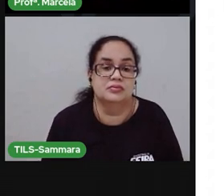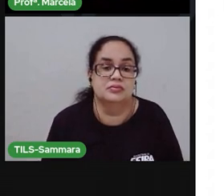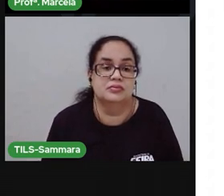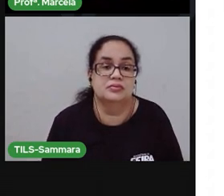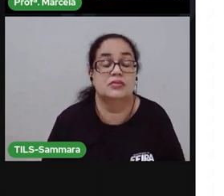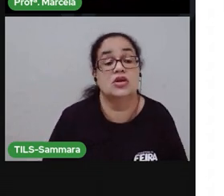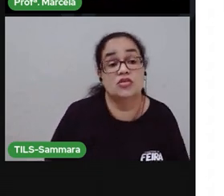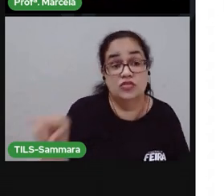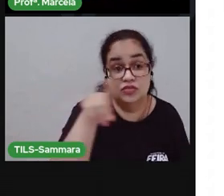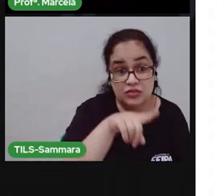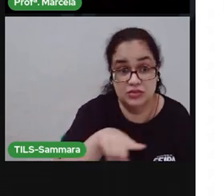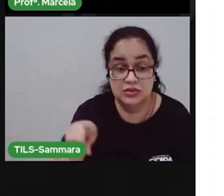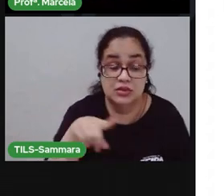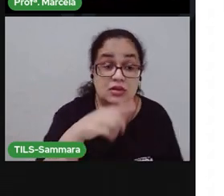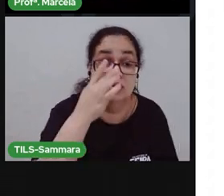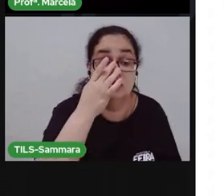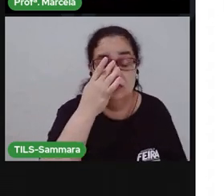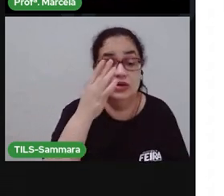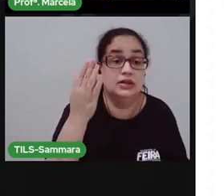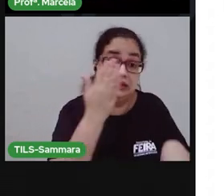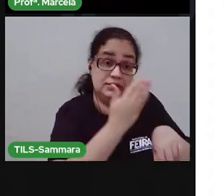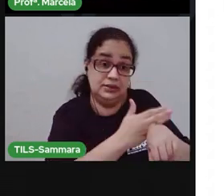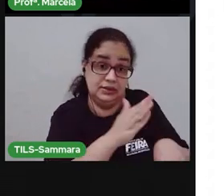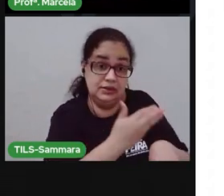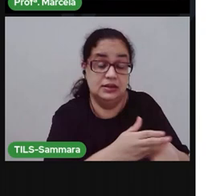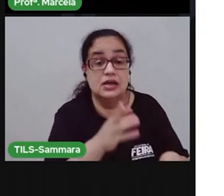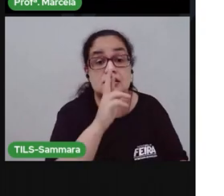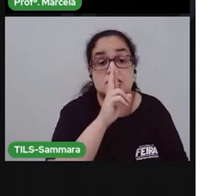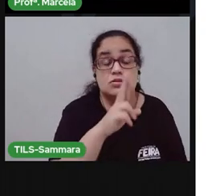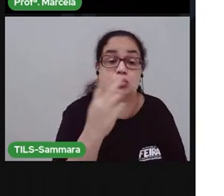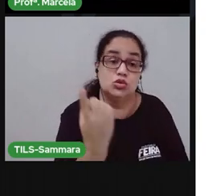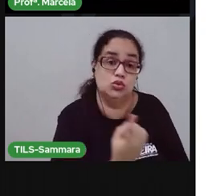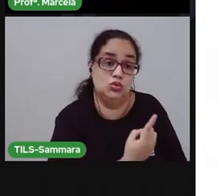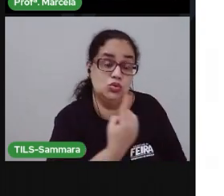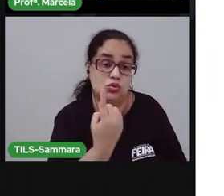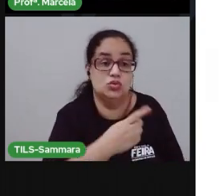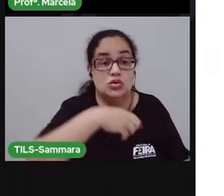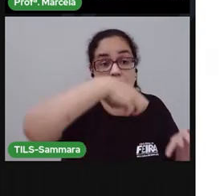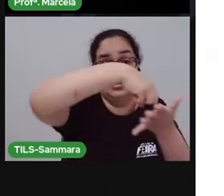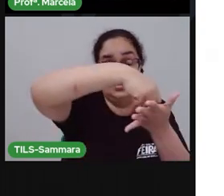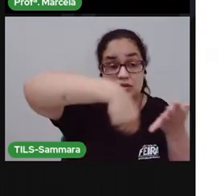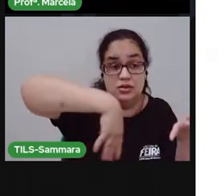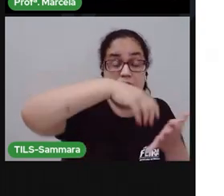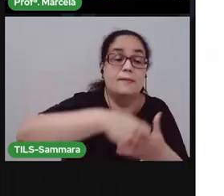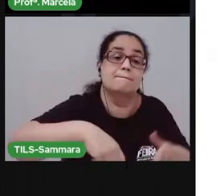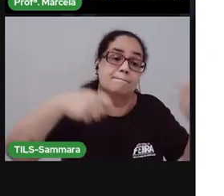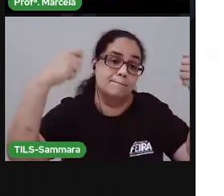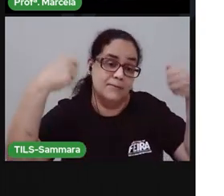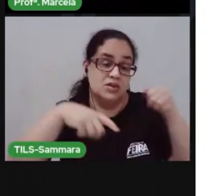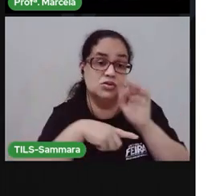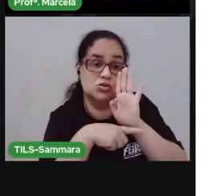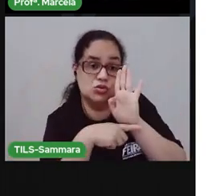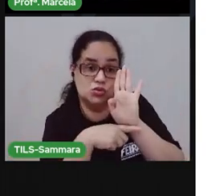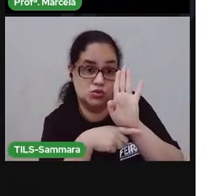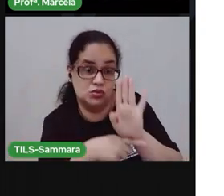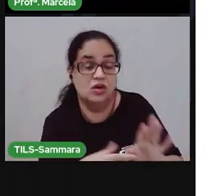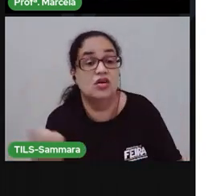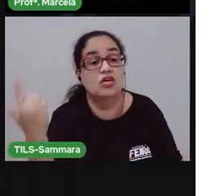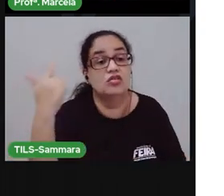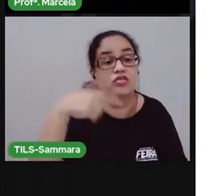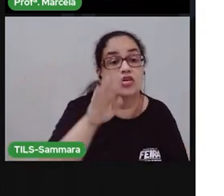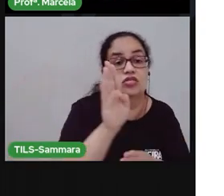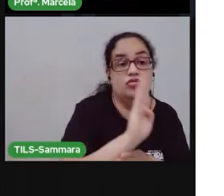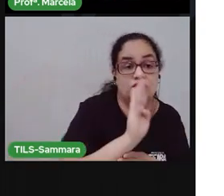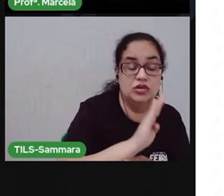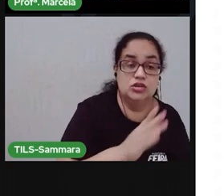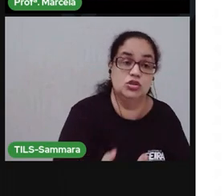Você vai tentar responder aí, sozinho, essa atividade. Se precisar de ajuda, assiste de novo o vídeo